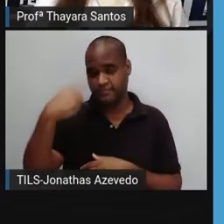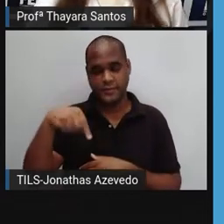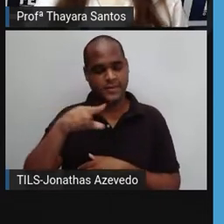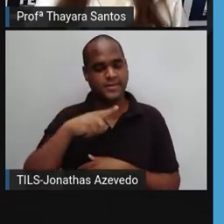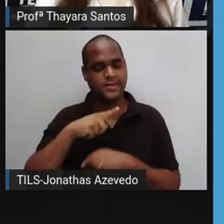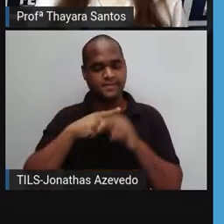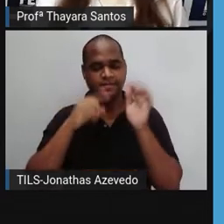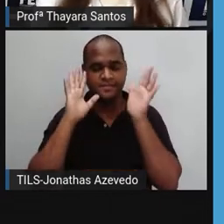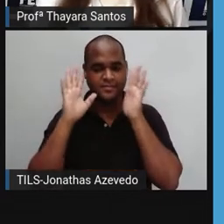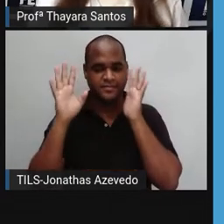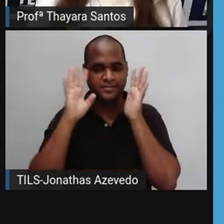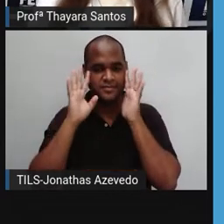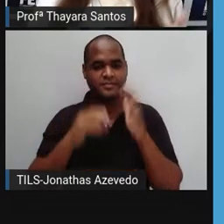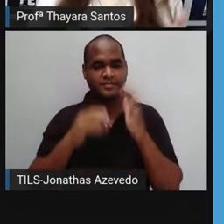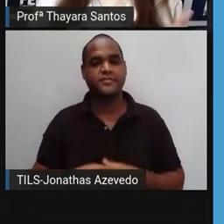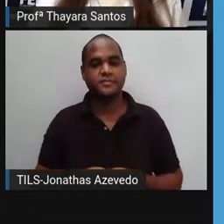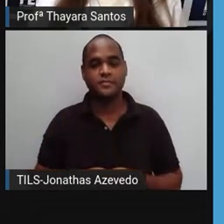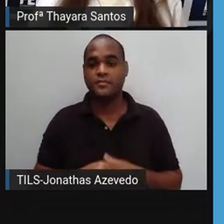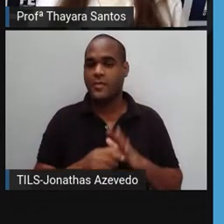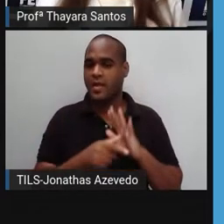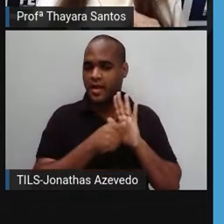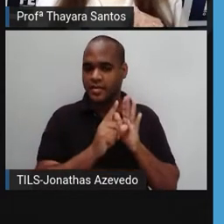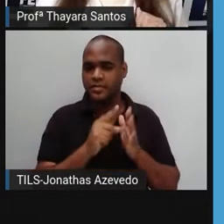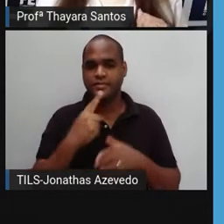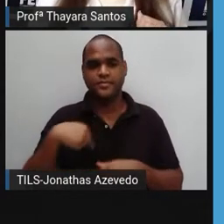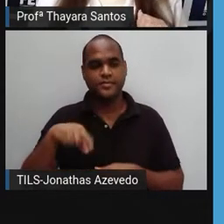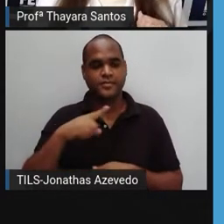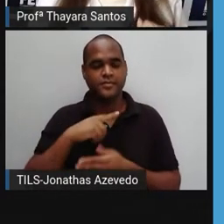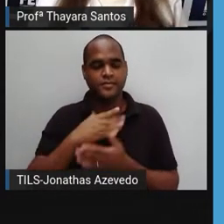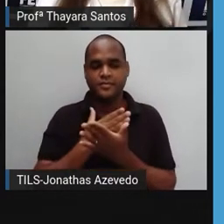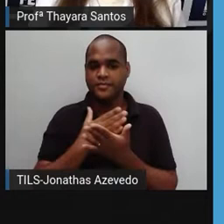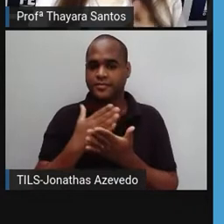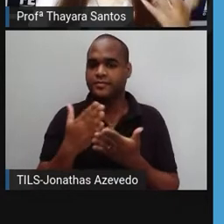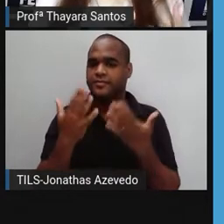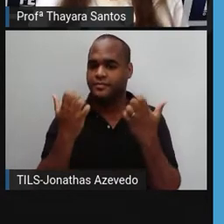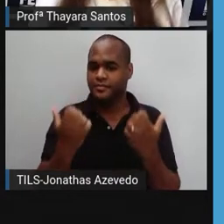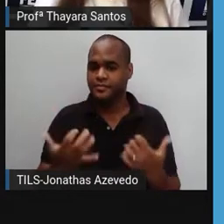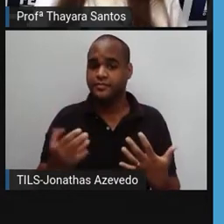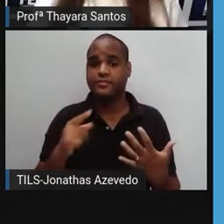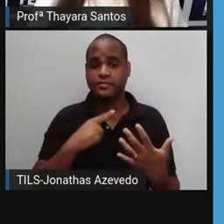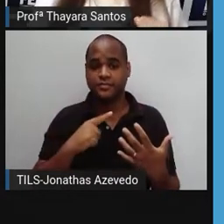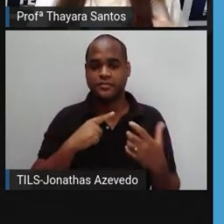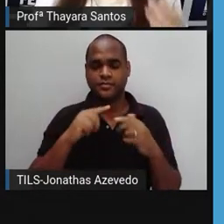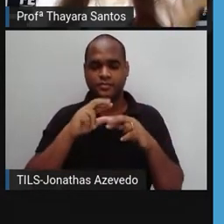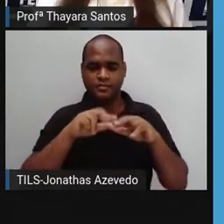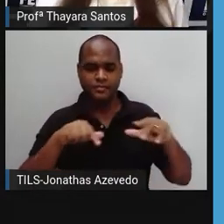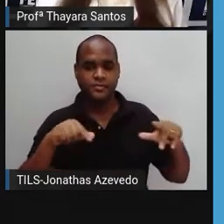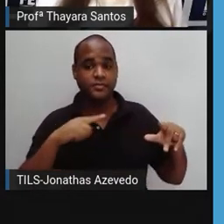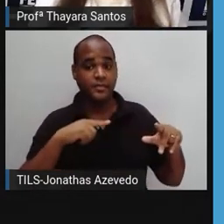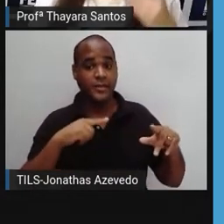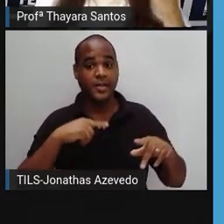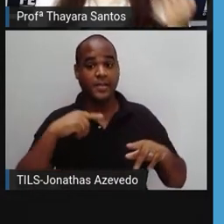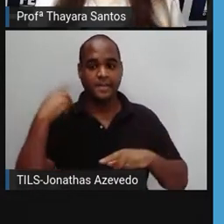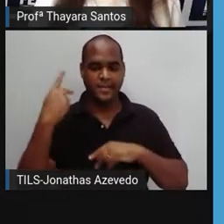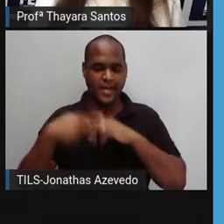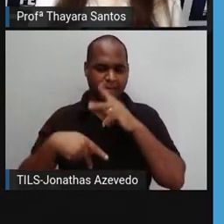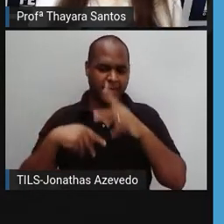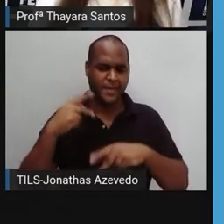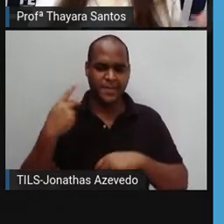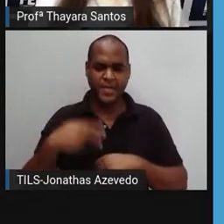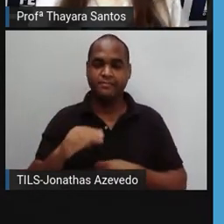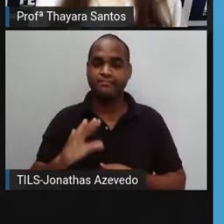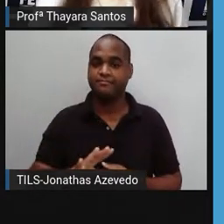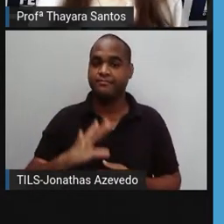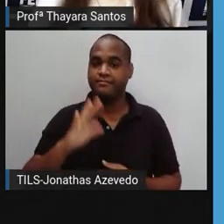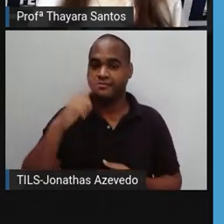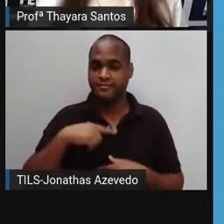antes de consumir. E tudo isso leva a fenômenos que estão acontecendo por aí,